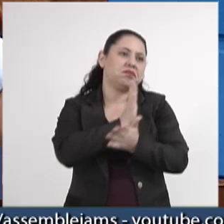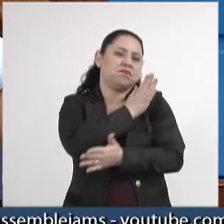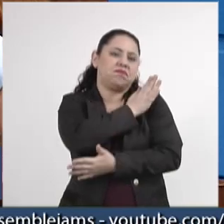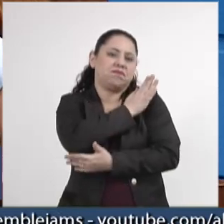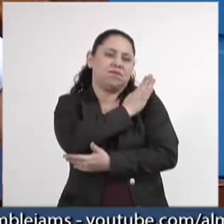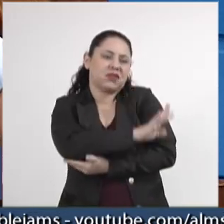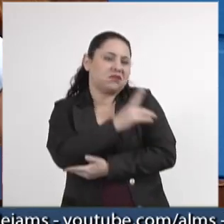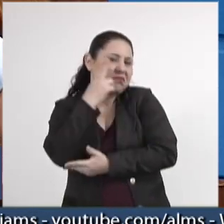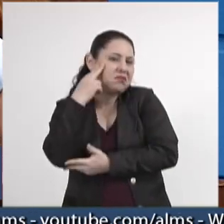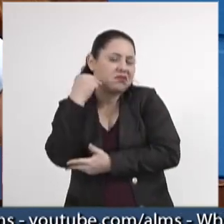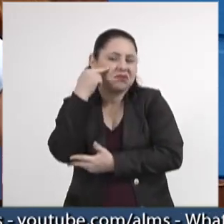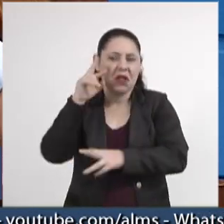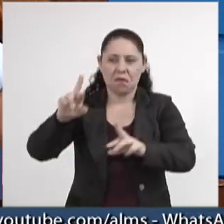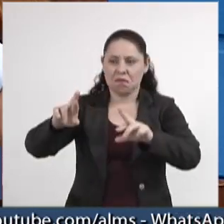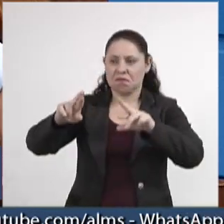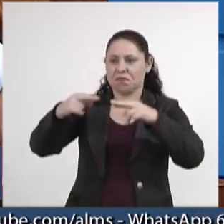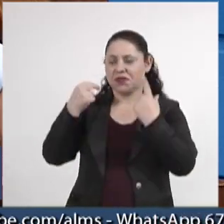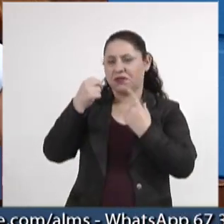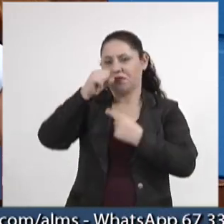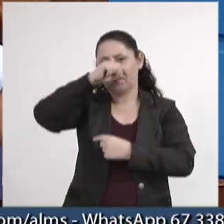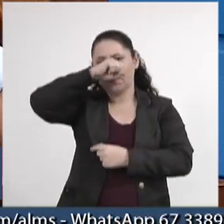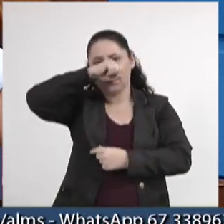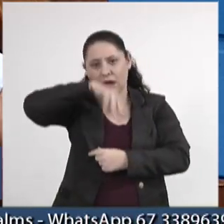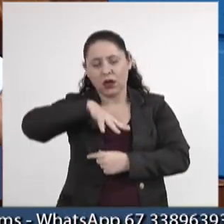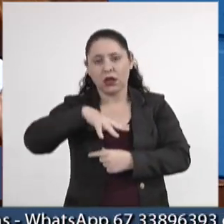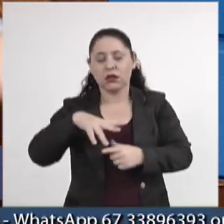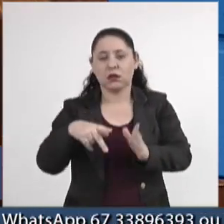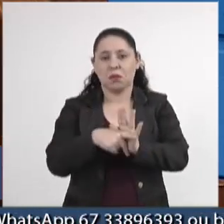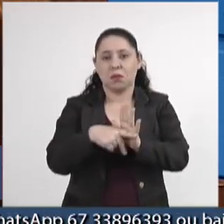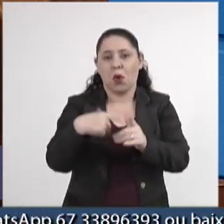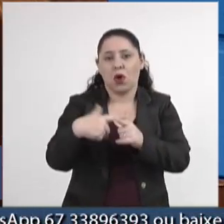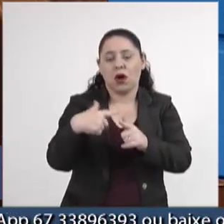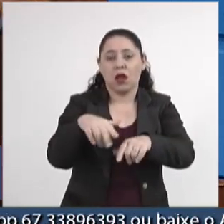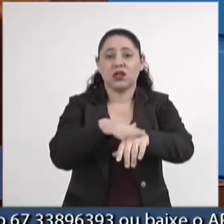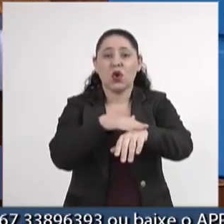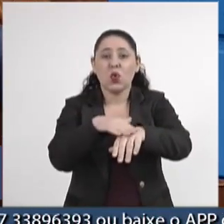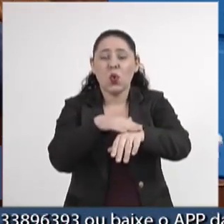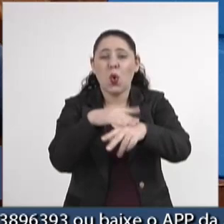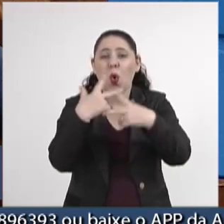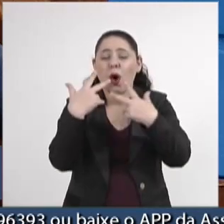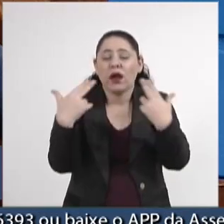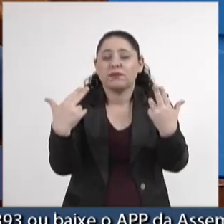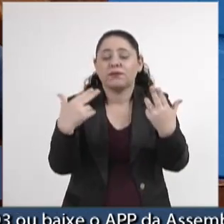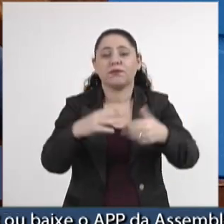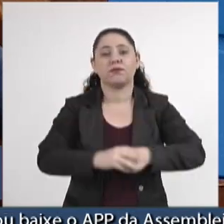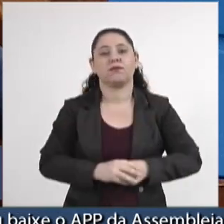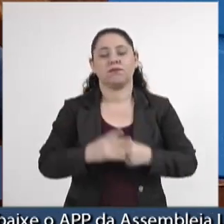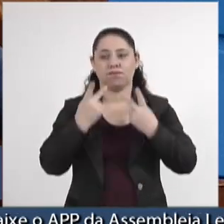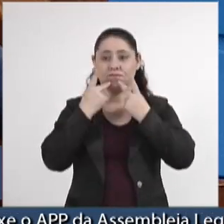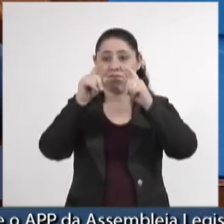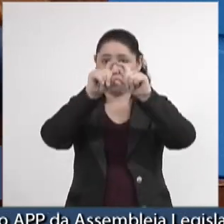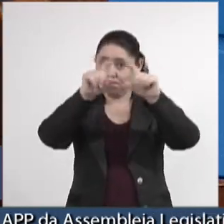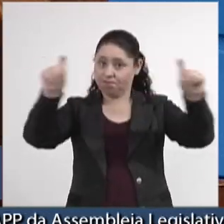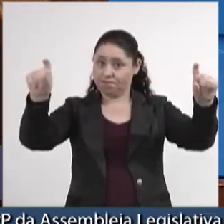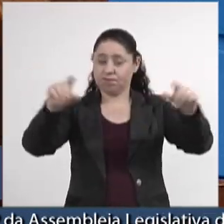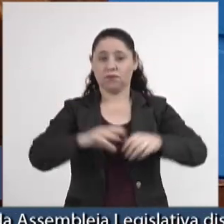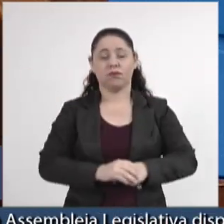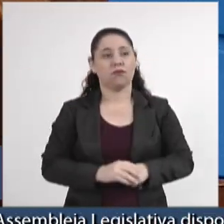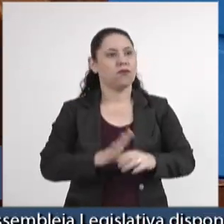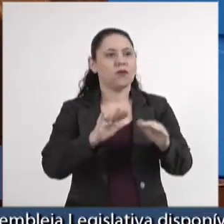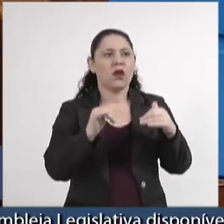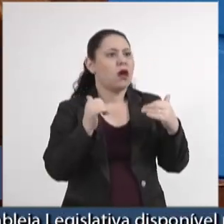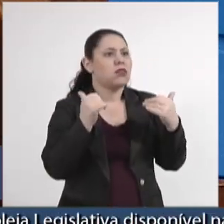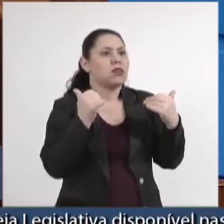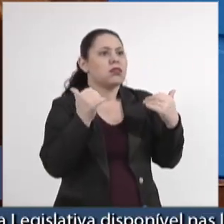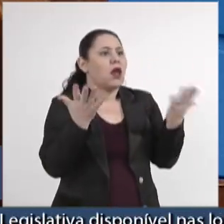de injúria racial, ele disse a seguinte frase, cadê